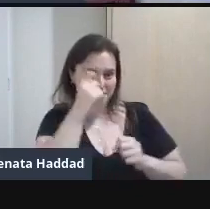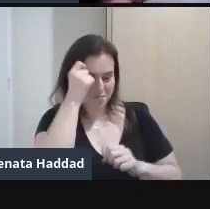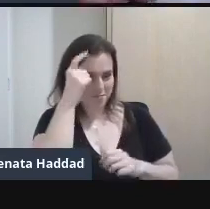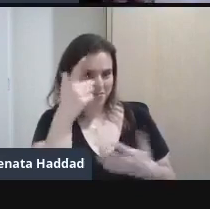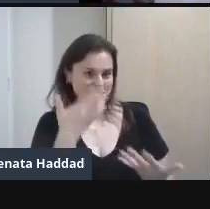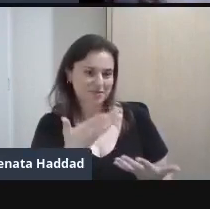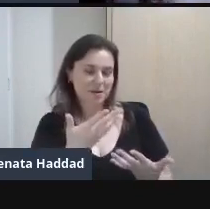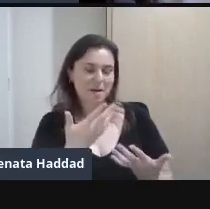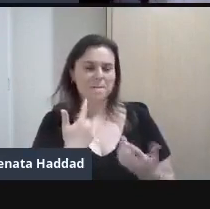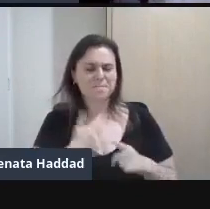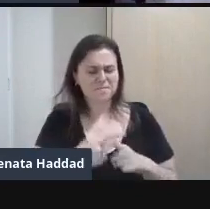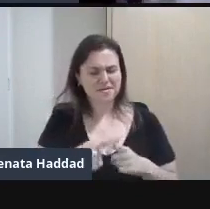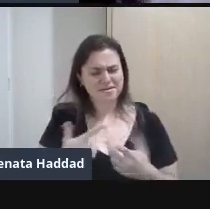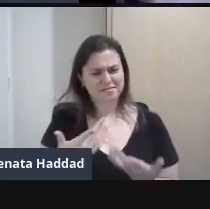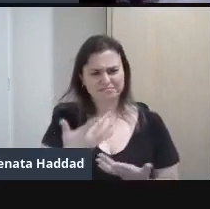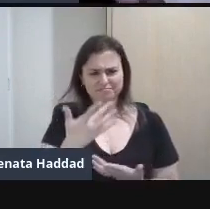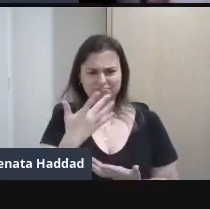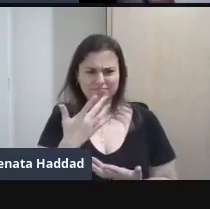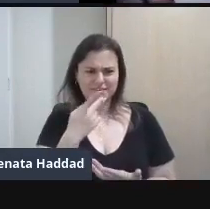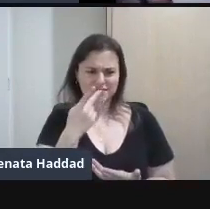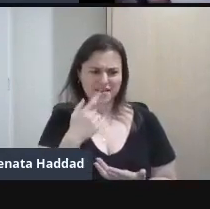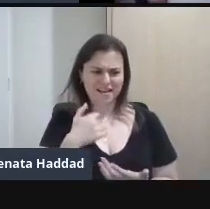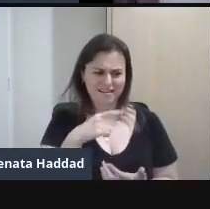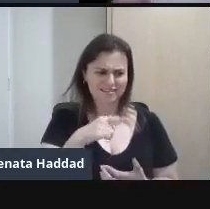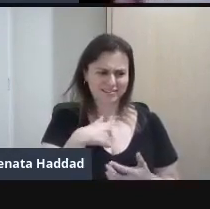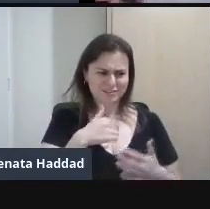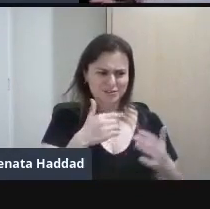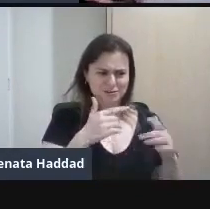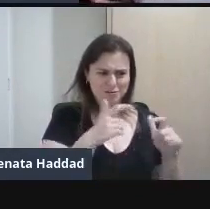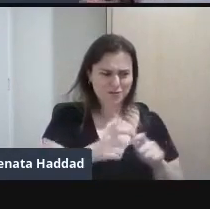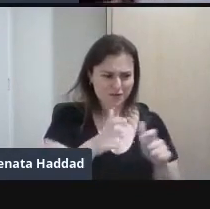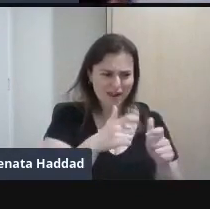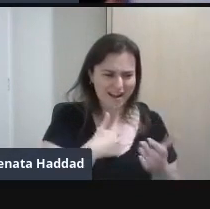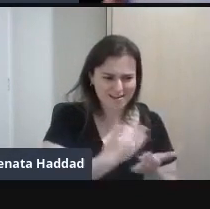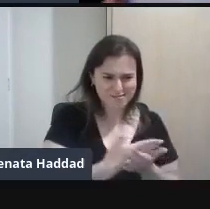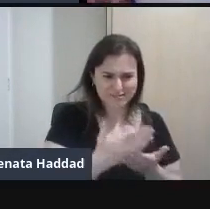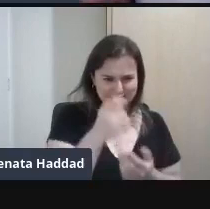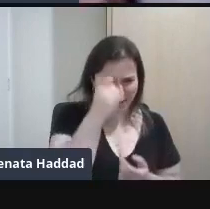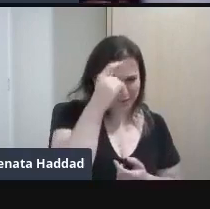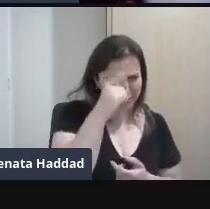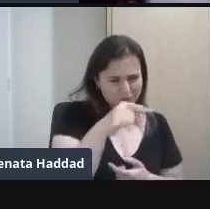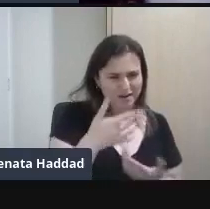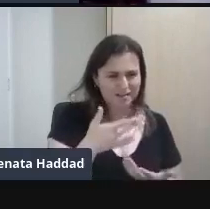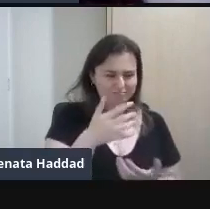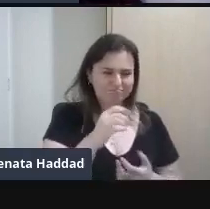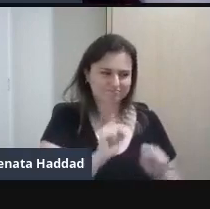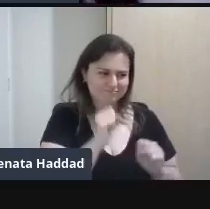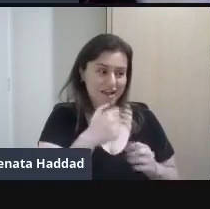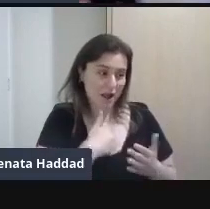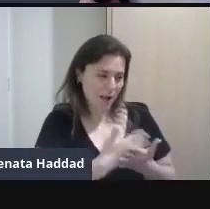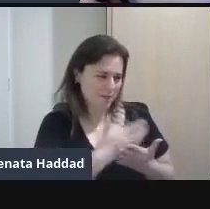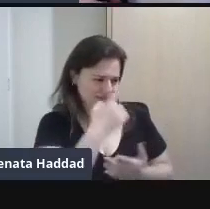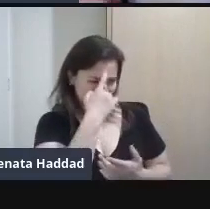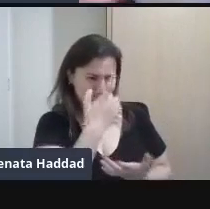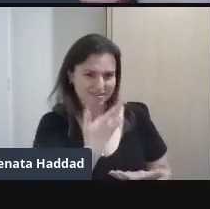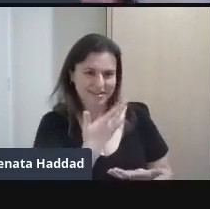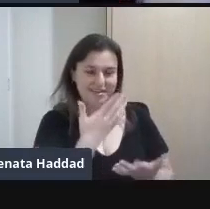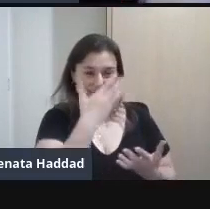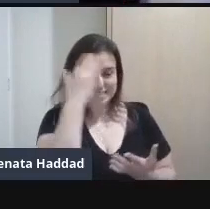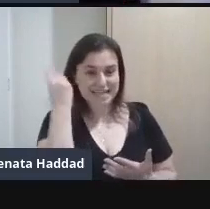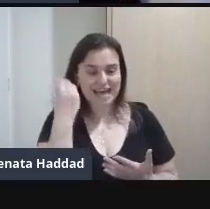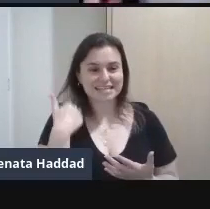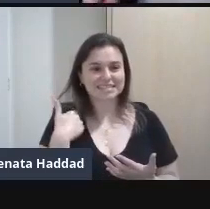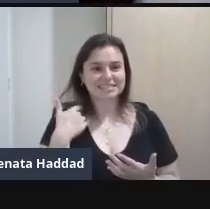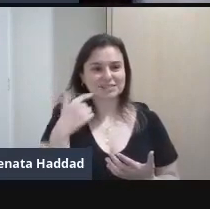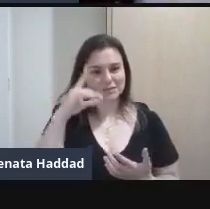meio também Fica famoso Ou fica com muita notoriedade Enfim E aí esquece também Que um dia Alguém